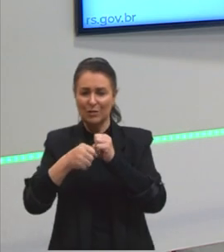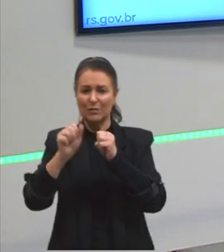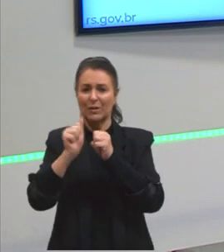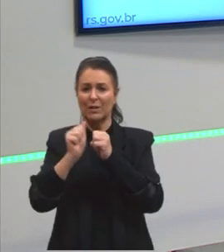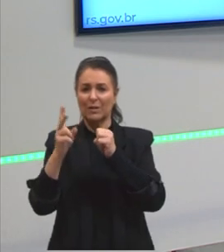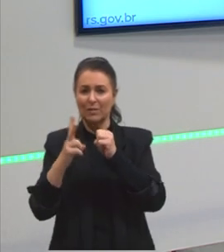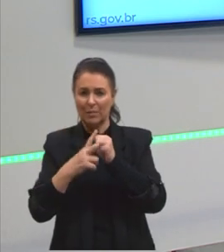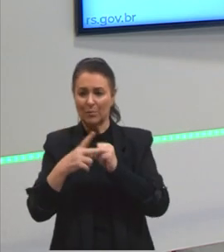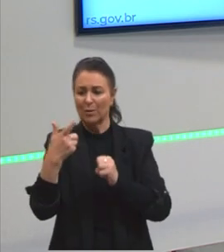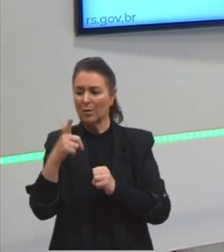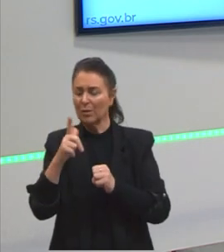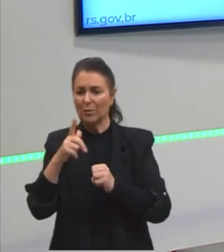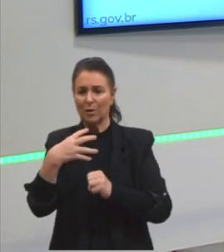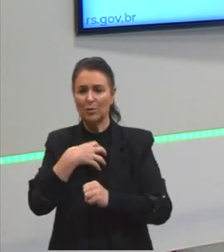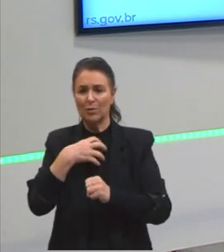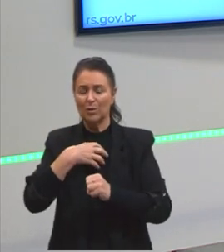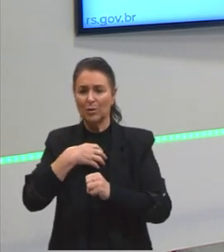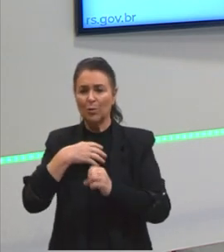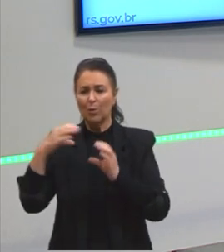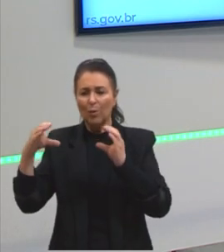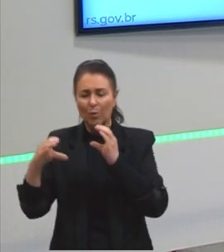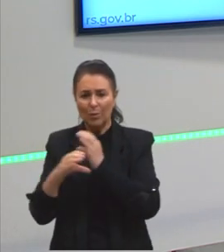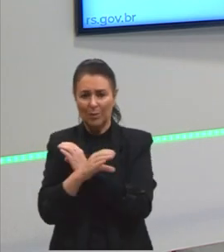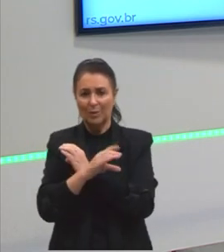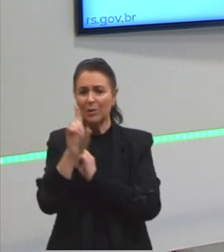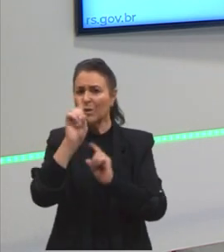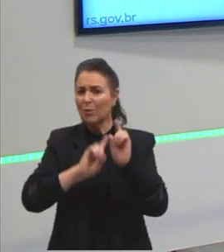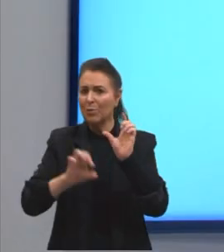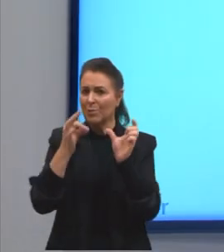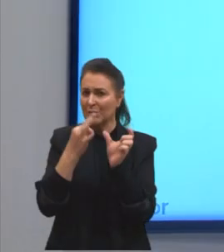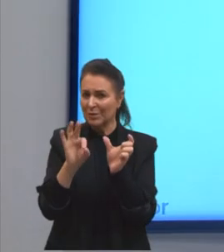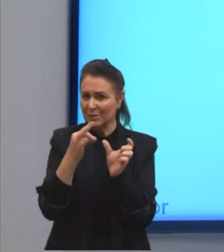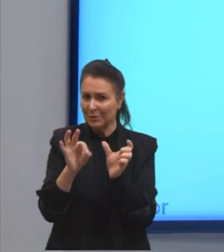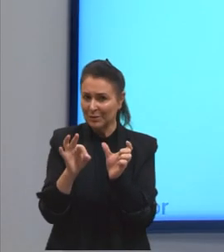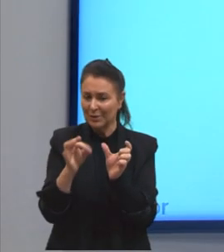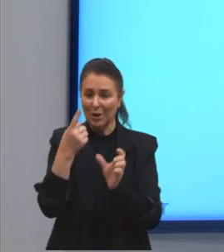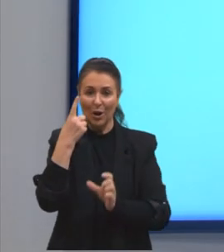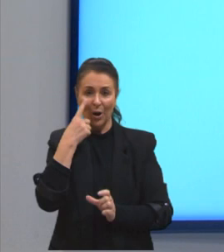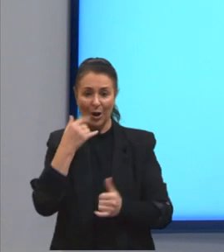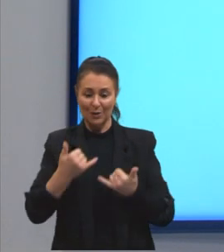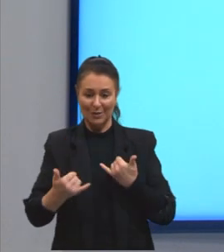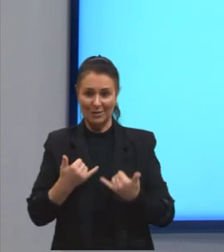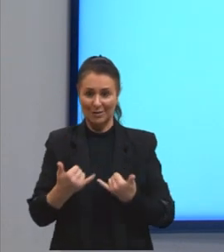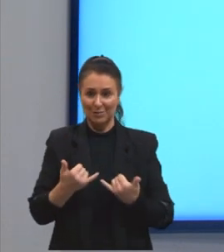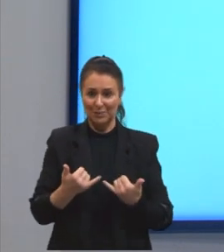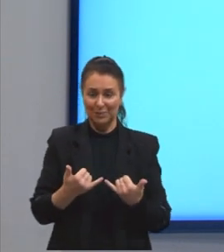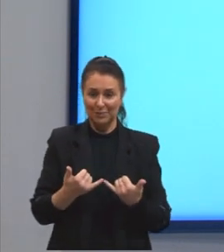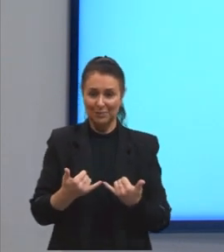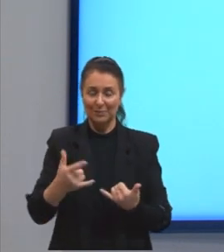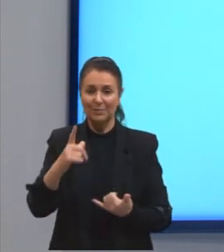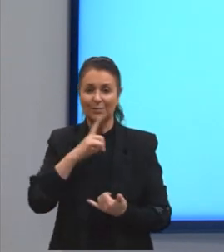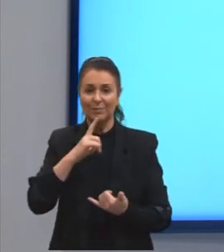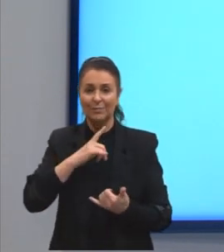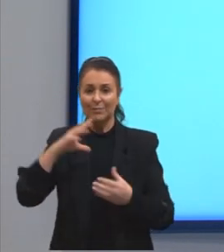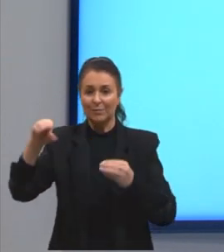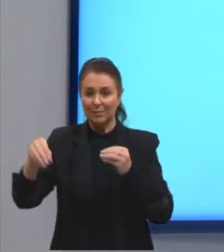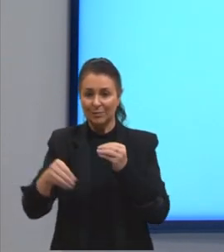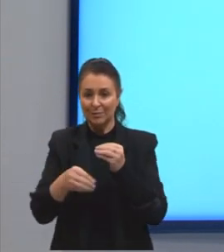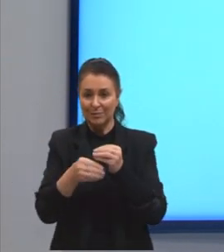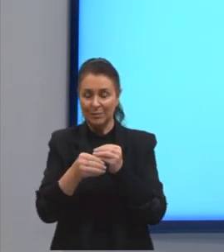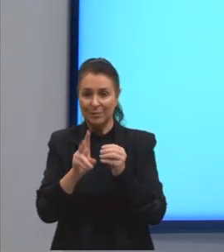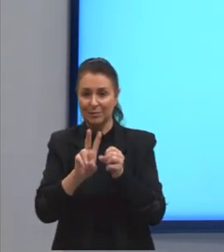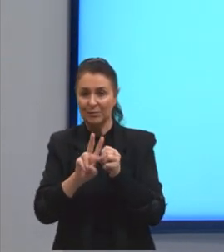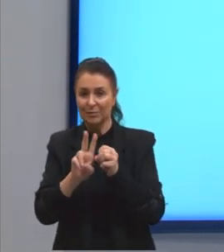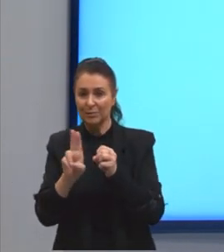não tenham sentido completo em algumas orações. Olhem ali os exemplos. A gente tem complementos nominais